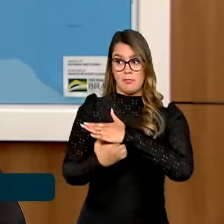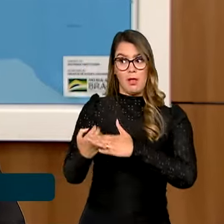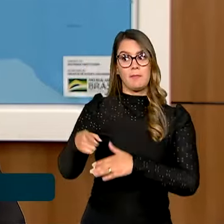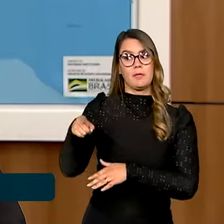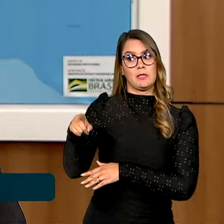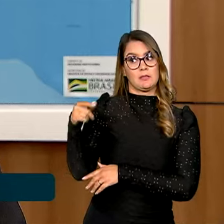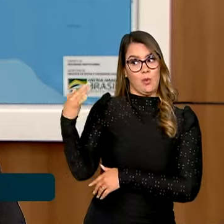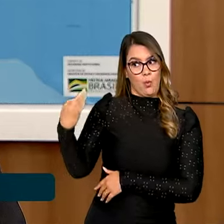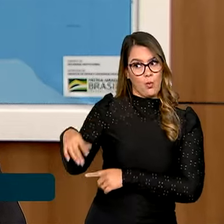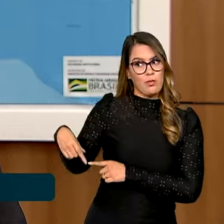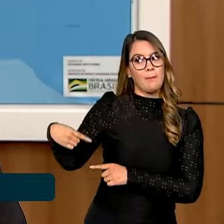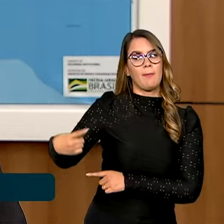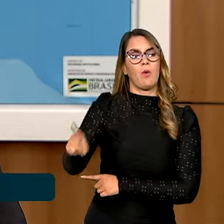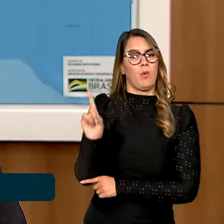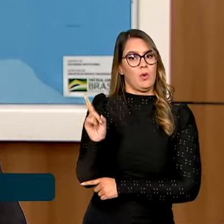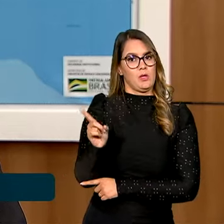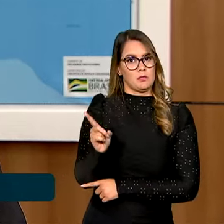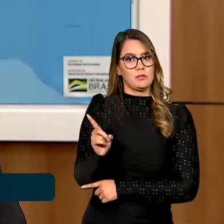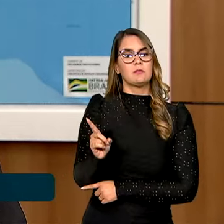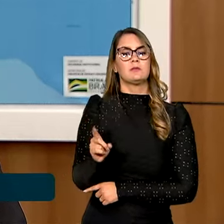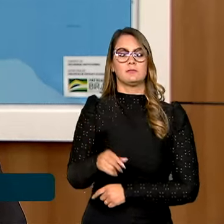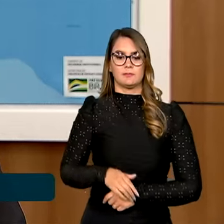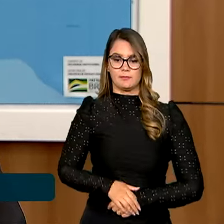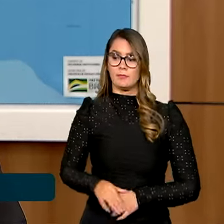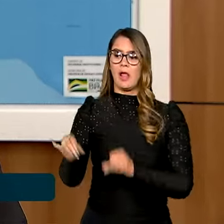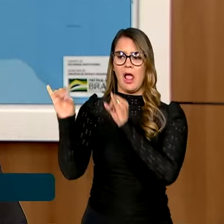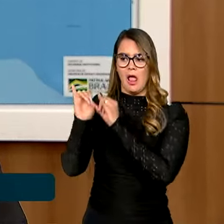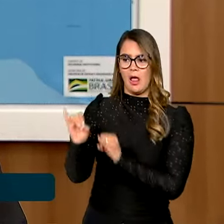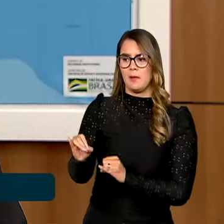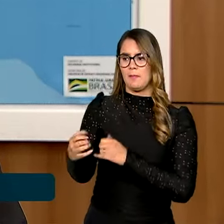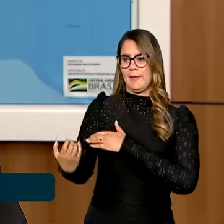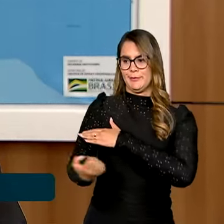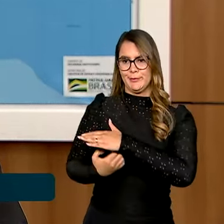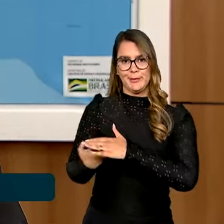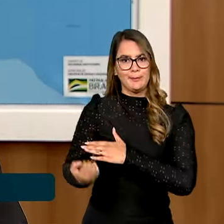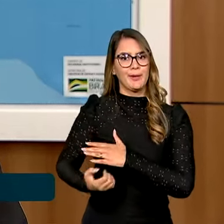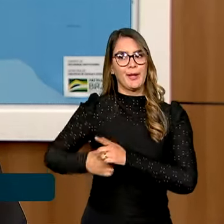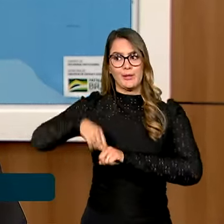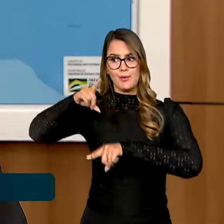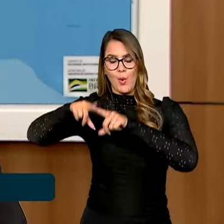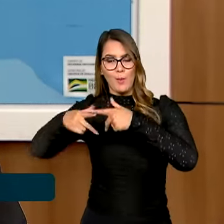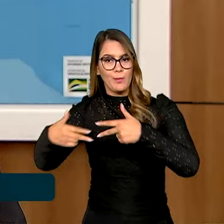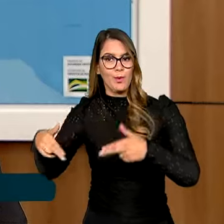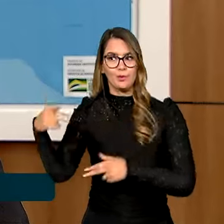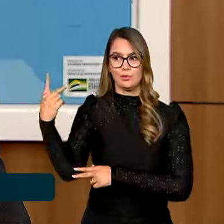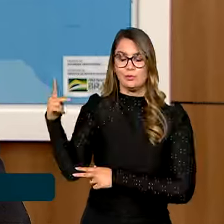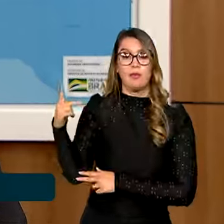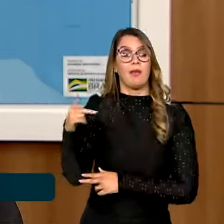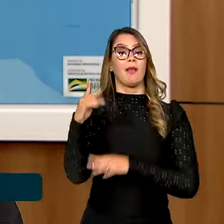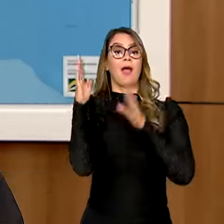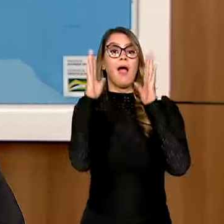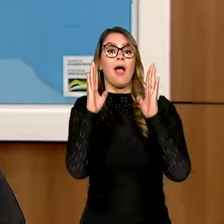dolorido depois. A imagem dela. A imagem dela, do produto dela, a imagem do Brasil lá fora.